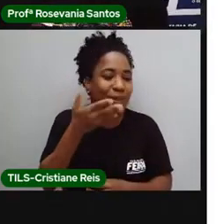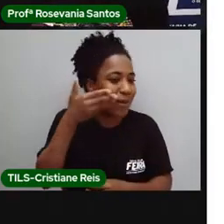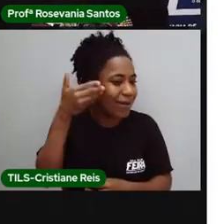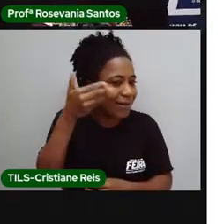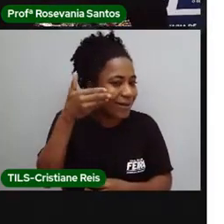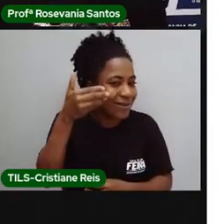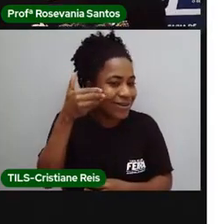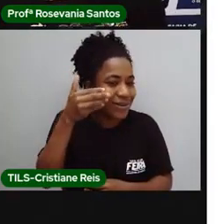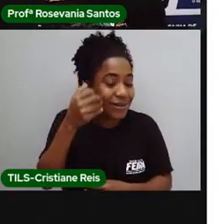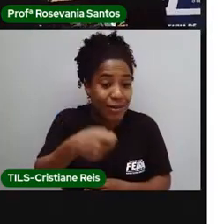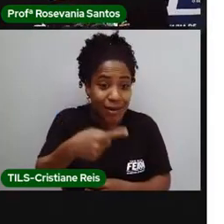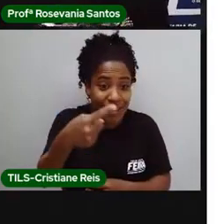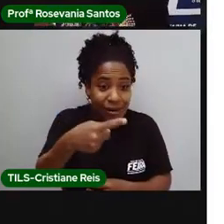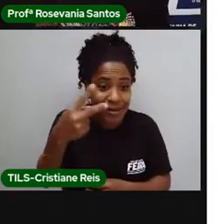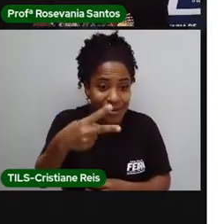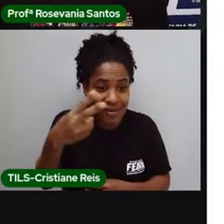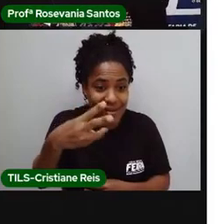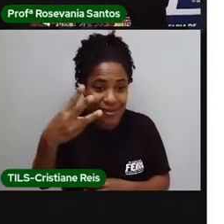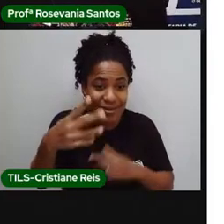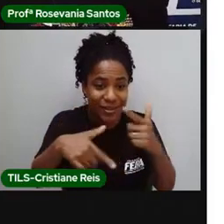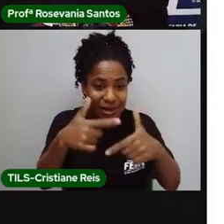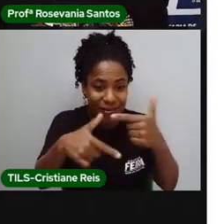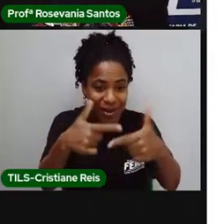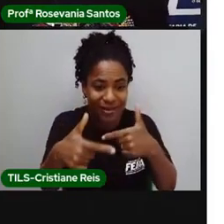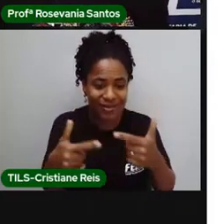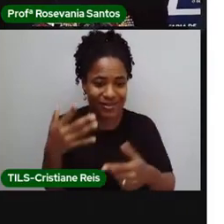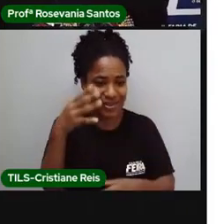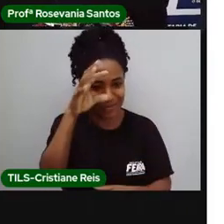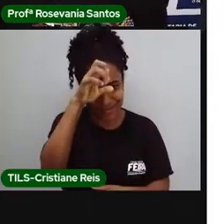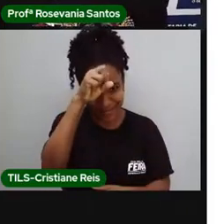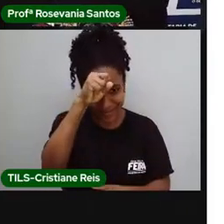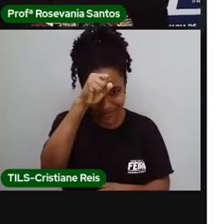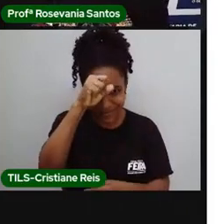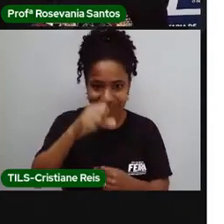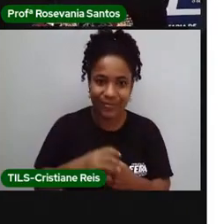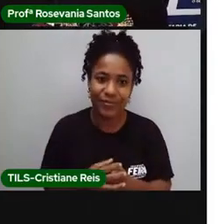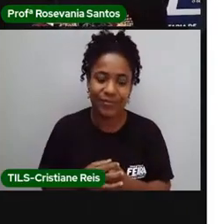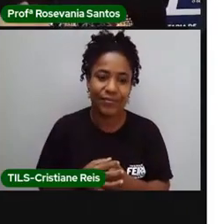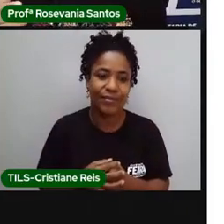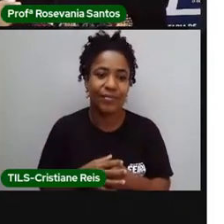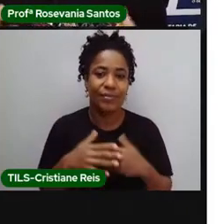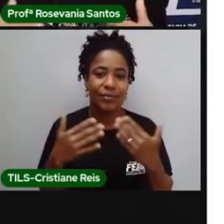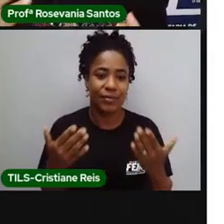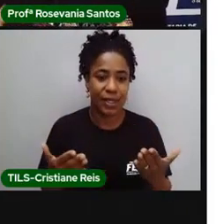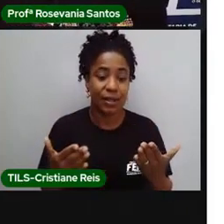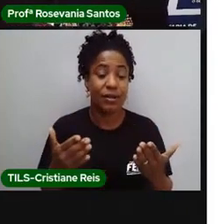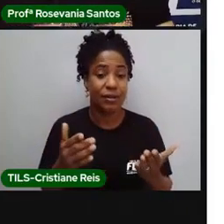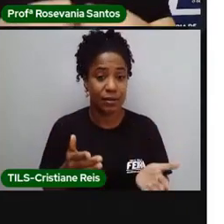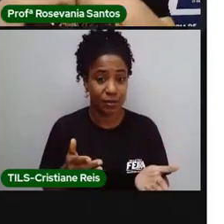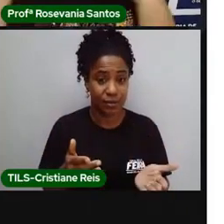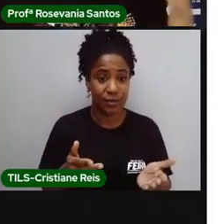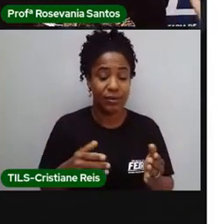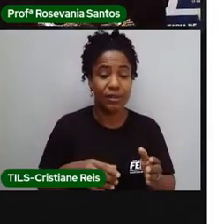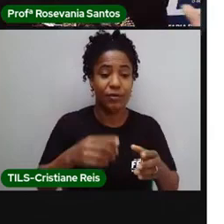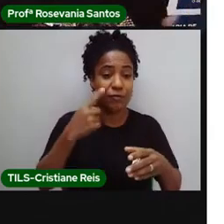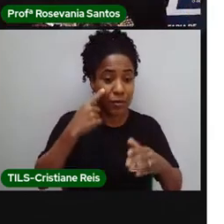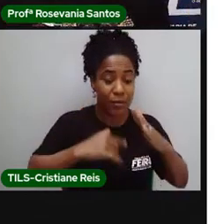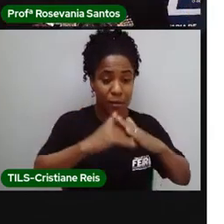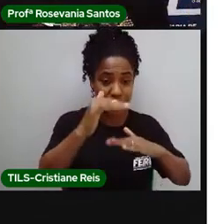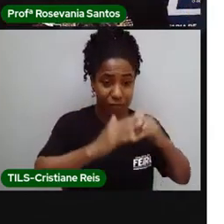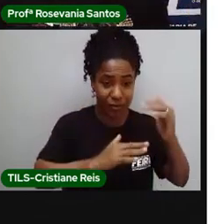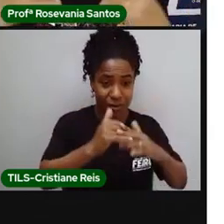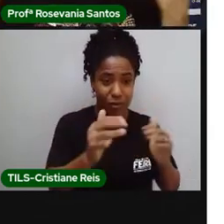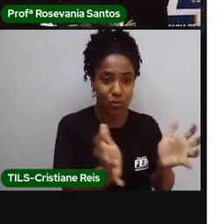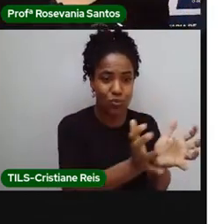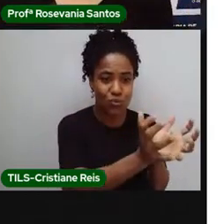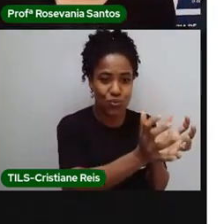dia, essa questão das atividades. E aí, esse trabalho, a gente falou agora, né, dessa questão da divisão por profissão, da